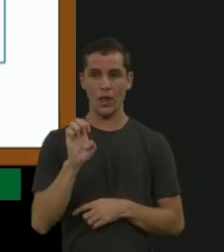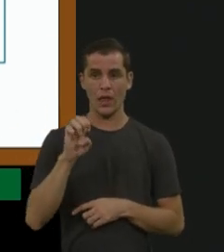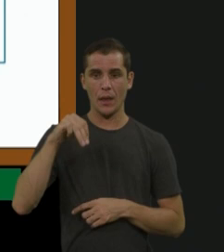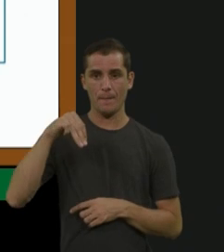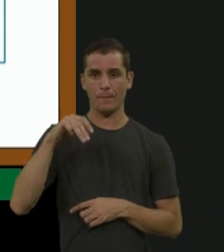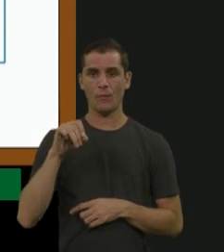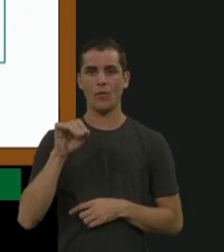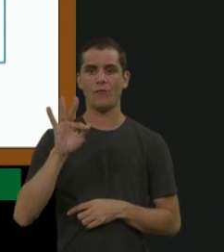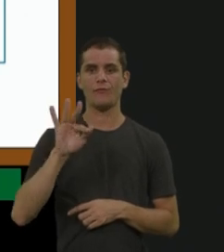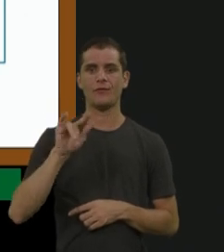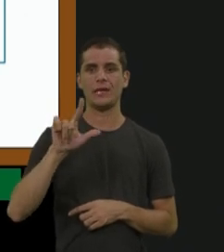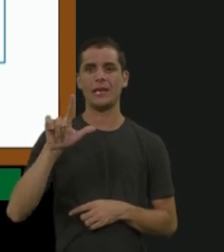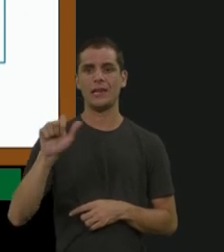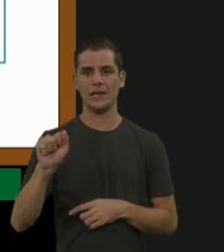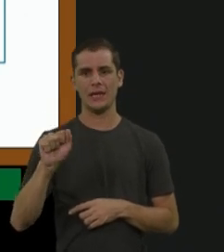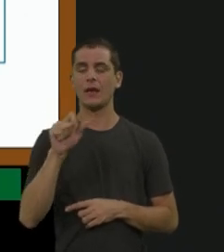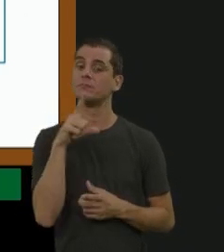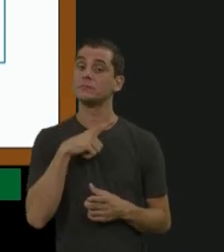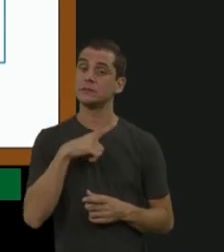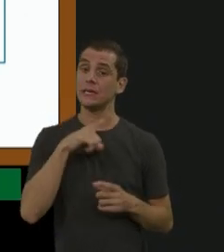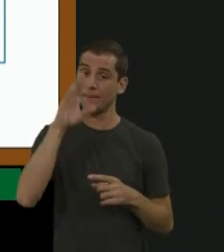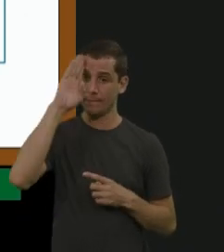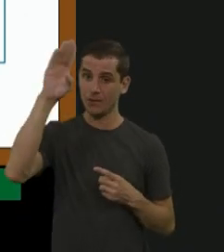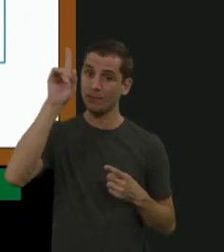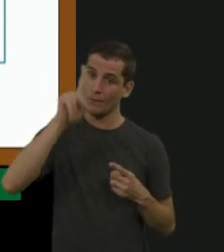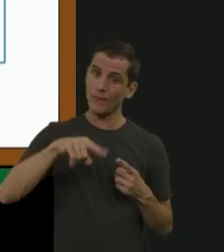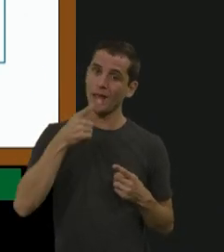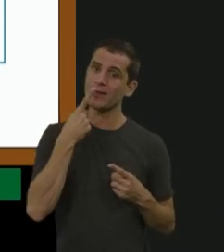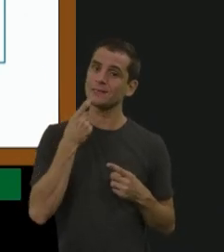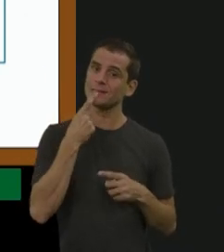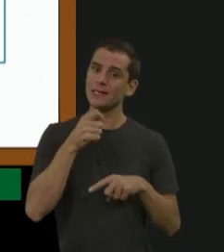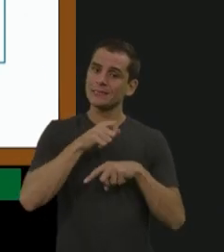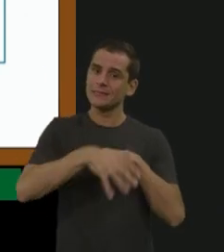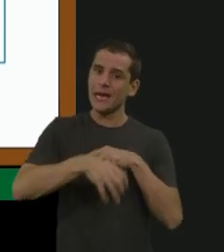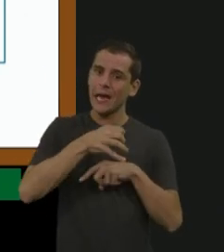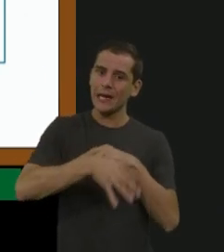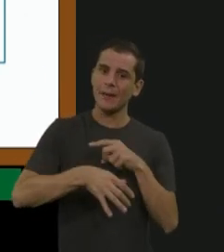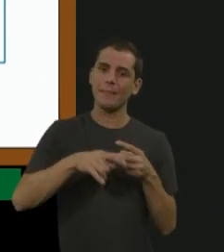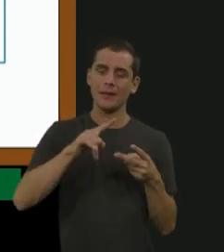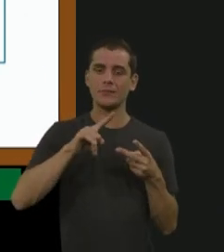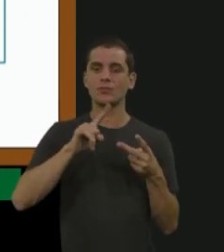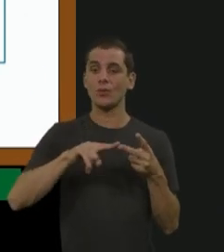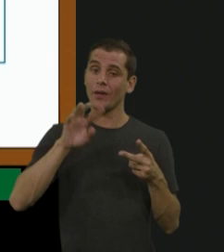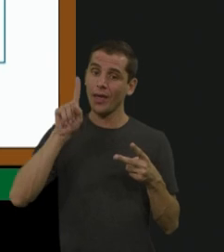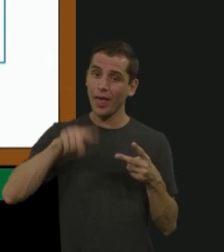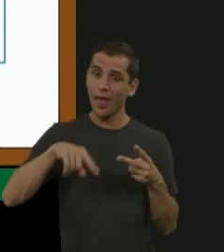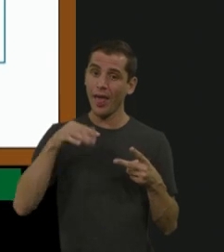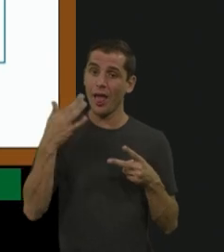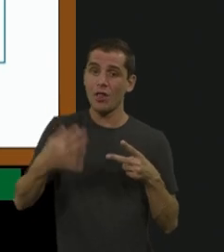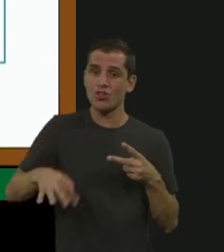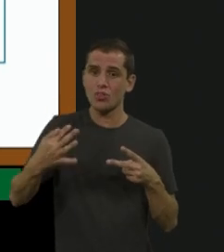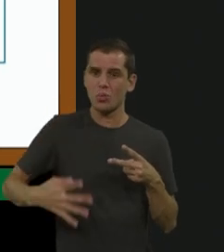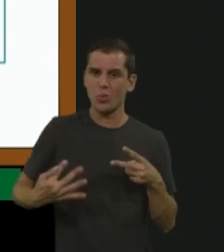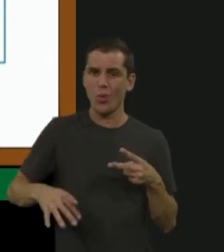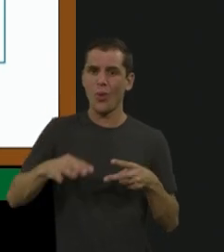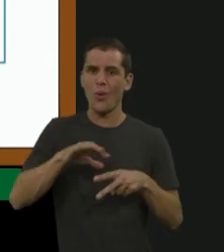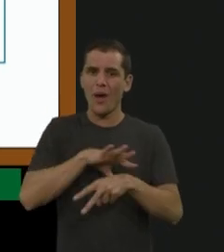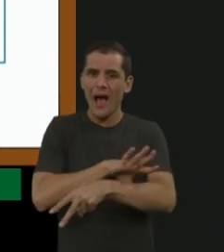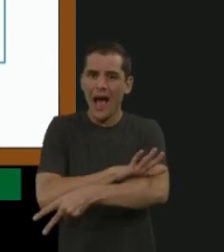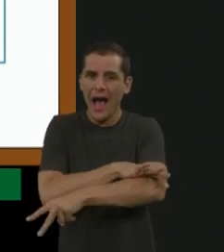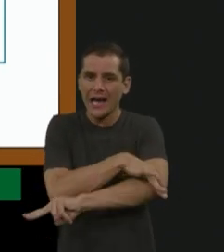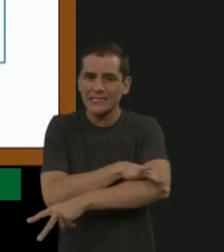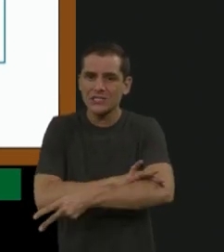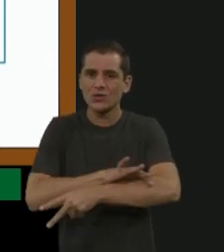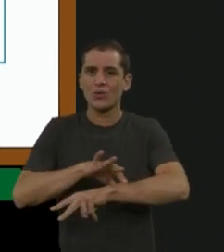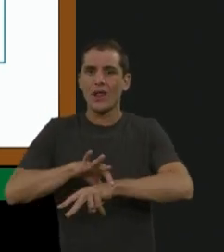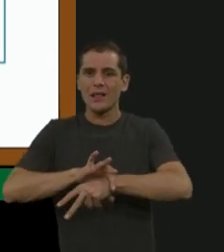sangramento, dores articulares, a medicação, porque, como é intravenosa, às vezes vai viajar, é uma mala